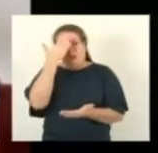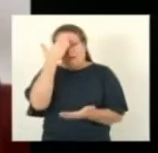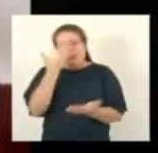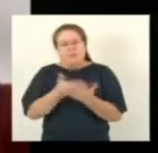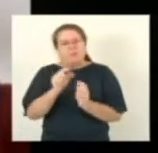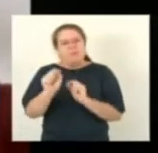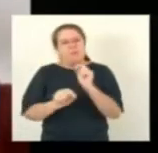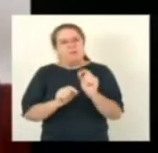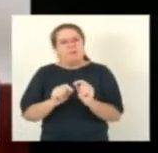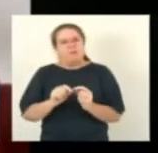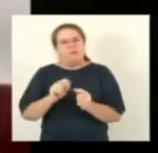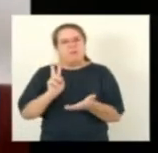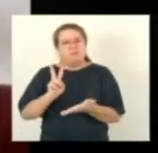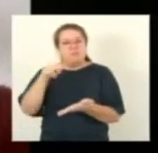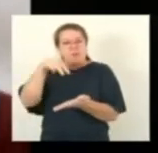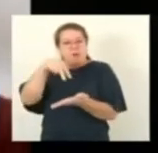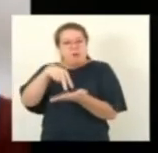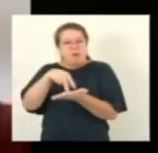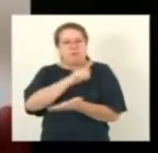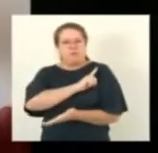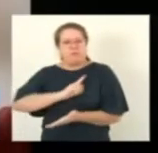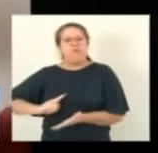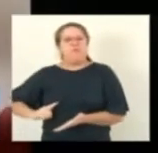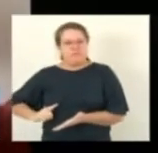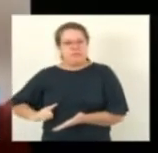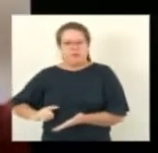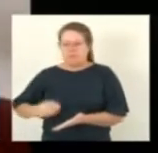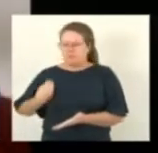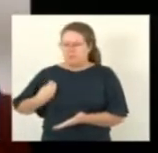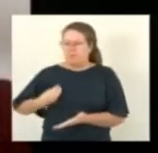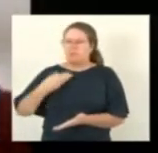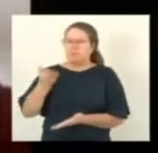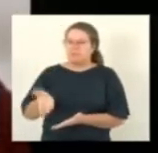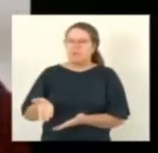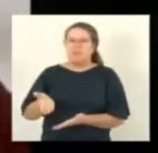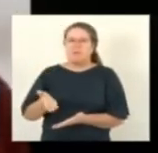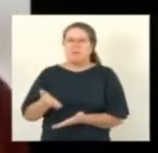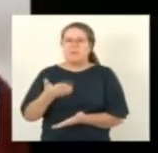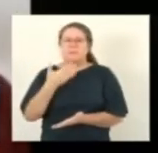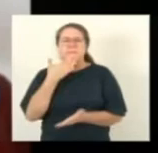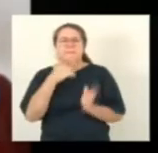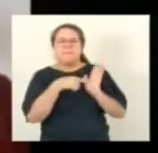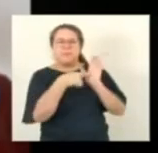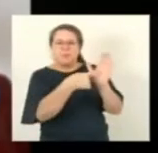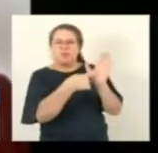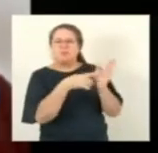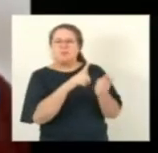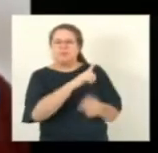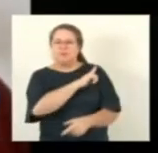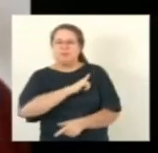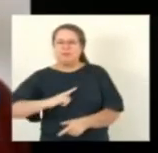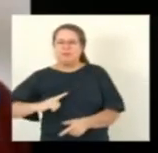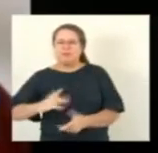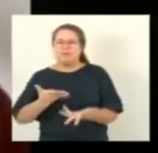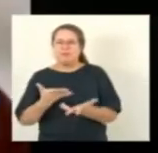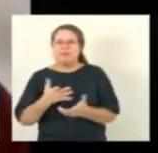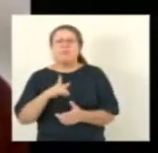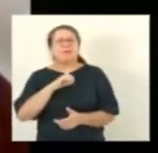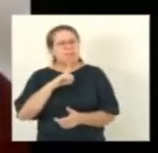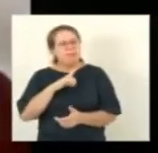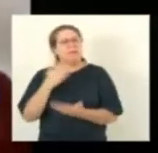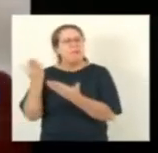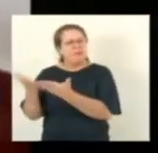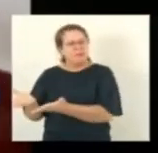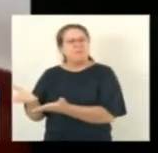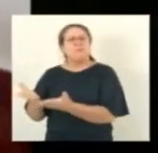governo que está aí presente possa levar essa mensagem ao governador para que o aparelho seja autorizado